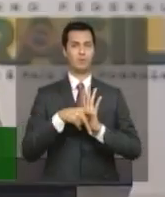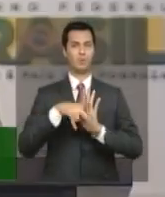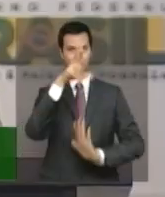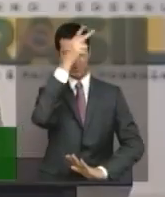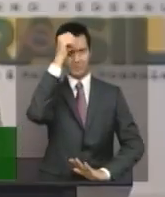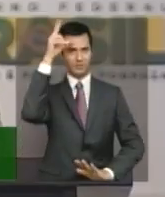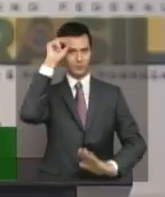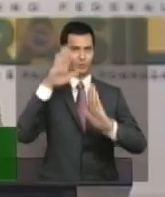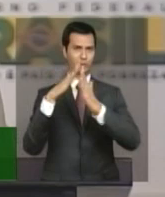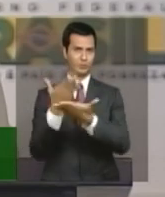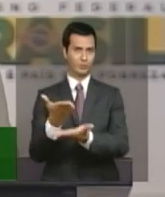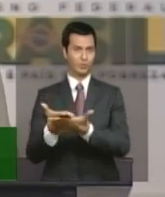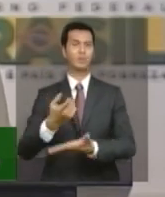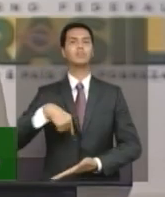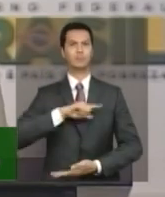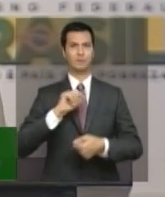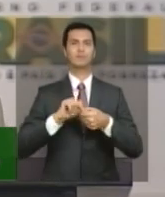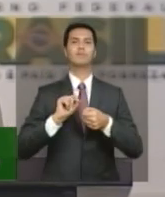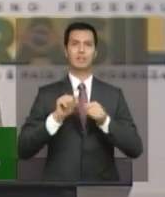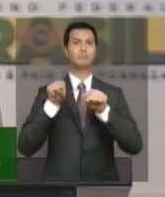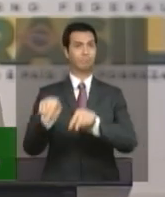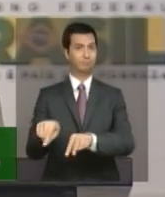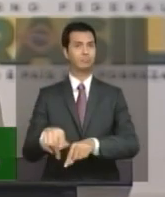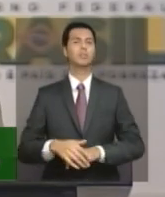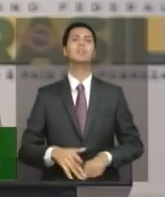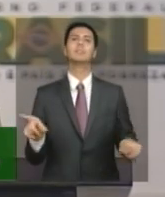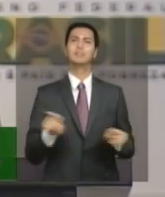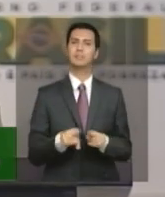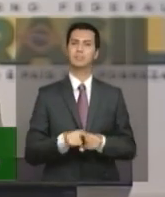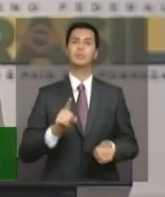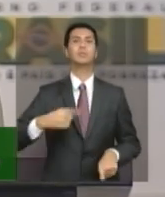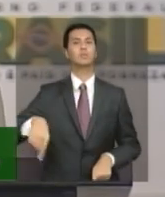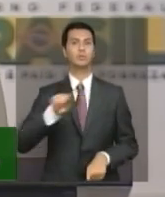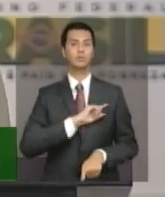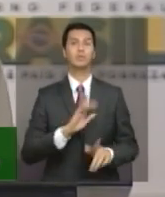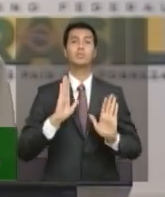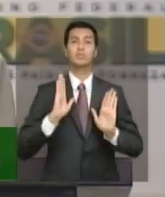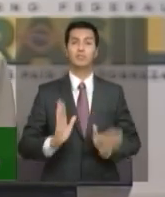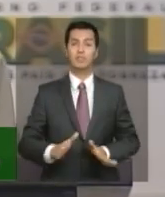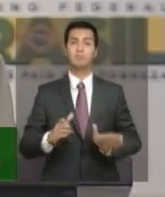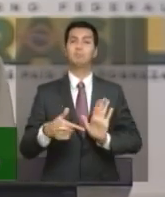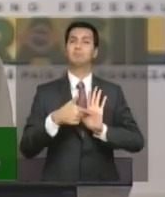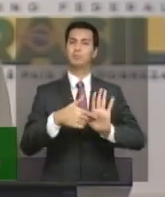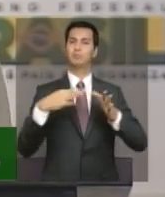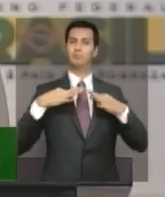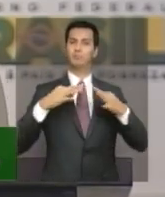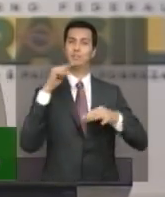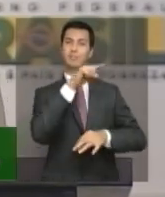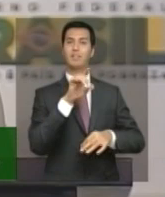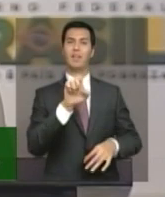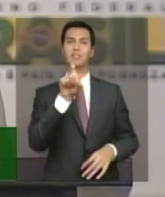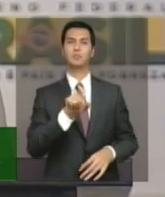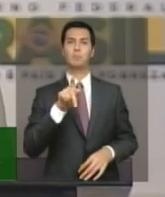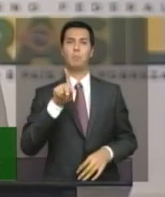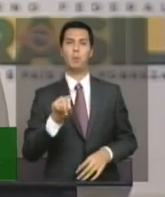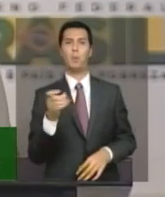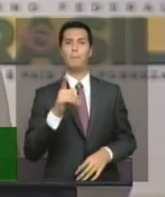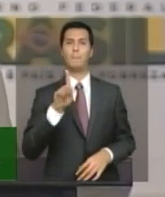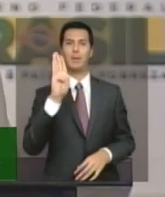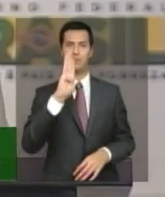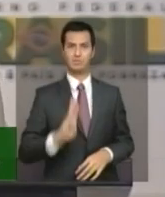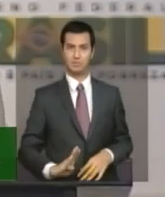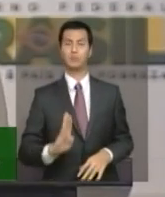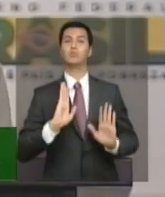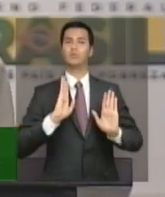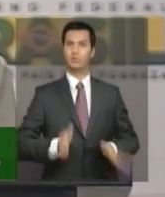participamos de... já colocamos o nosso produto na Expo Brasil, no Fundo Social da Educação que teve em